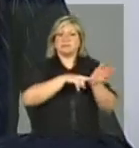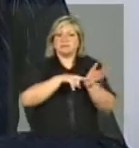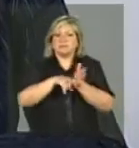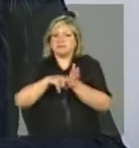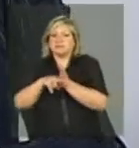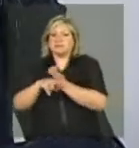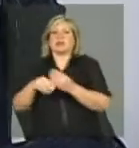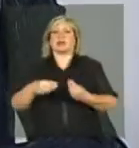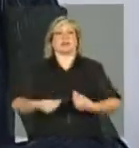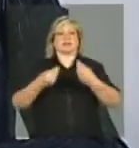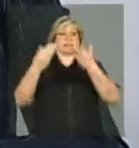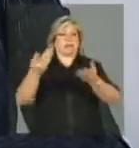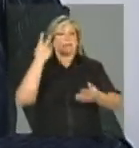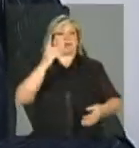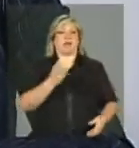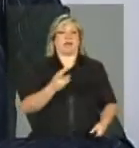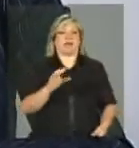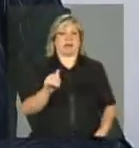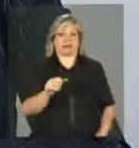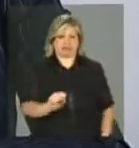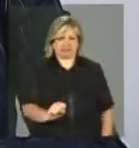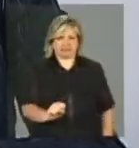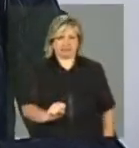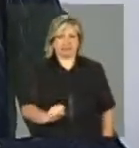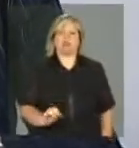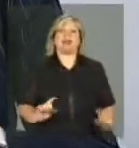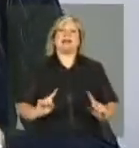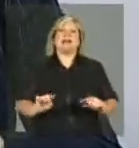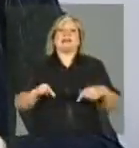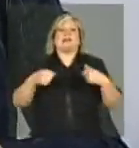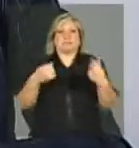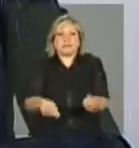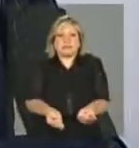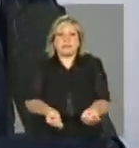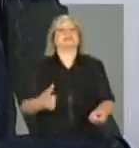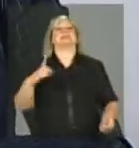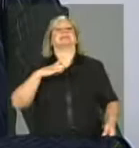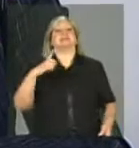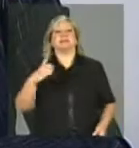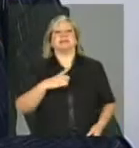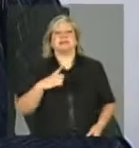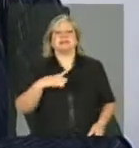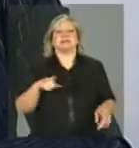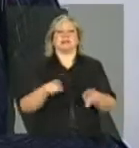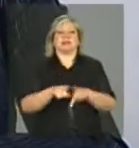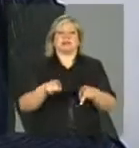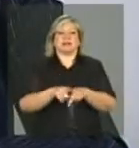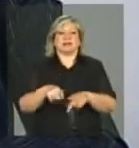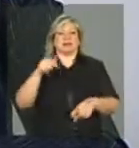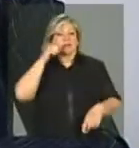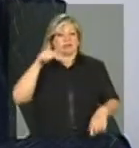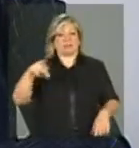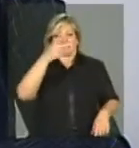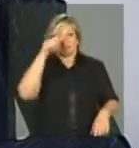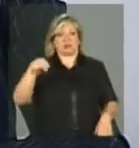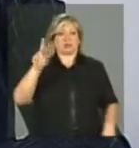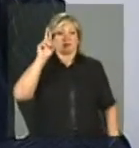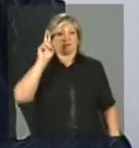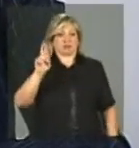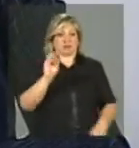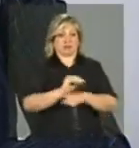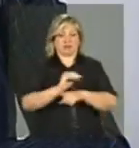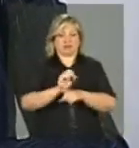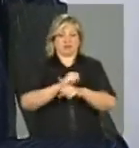listas e encaminhar para os CRAS. Após isso, há uma mobilização por parte da assistência social para a busca ativa dessas